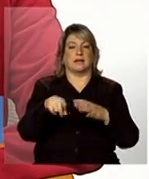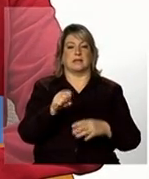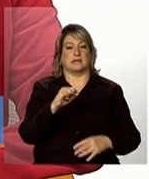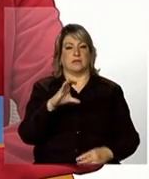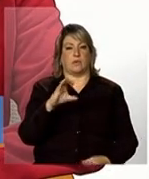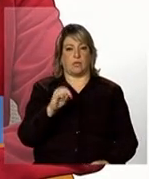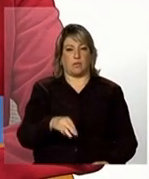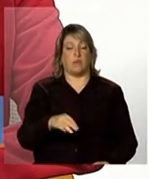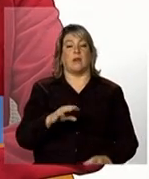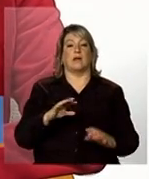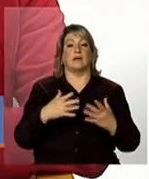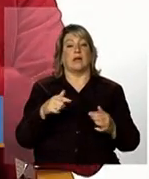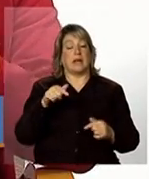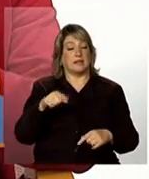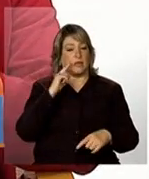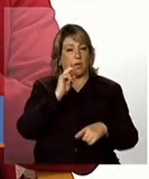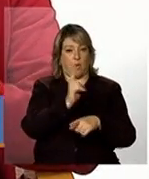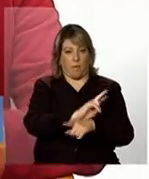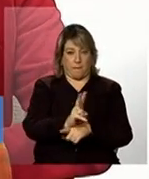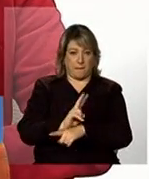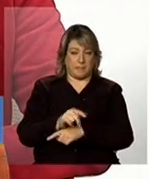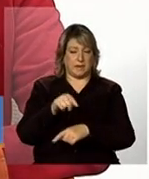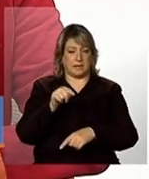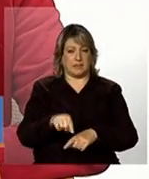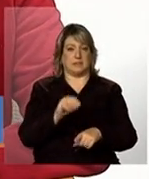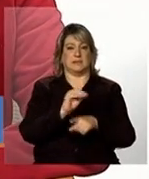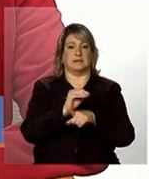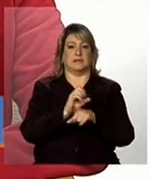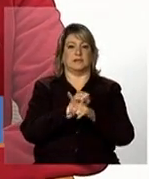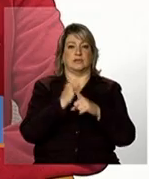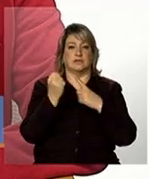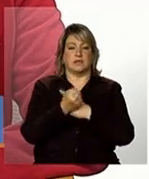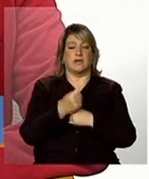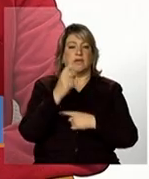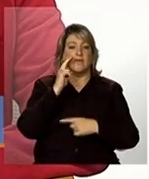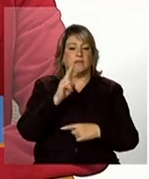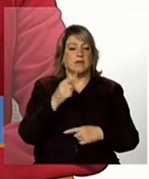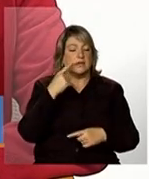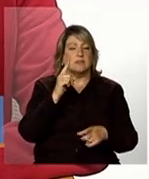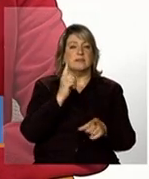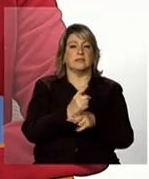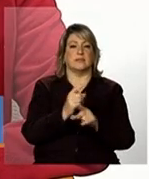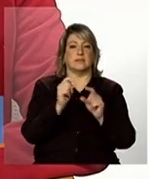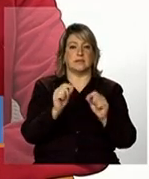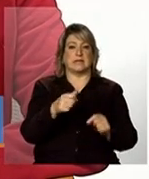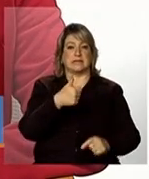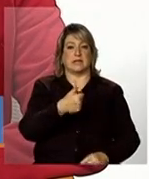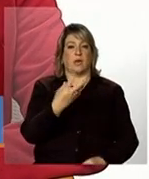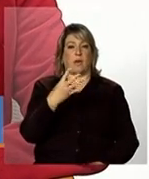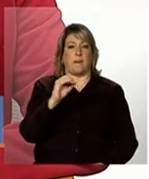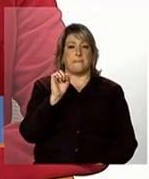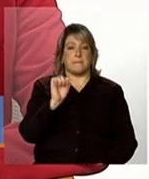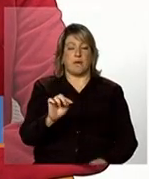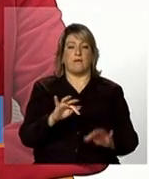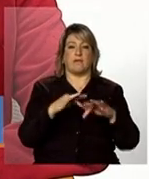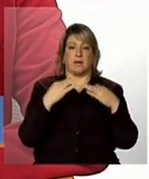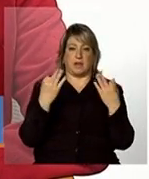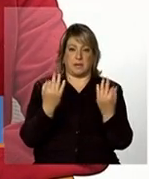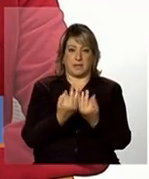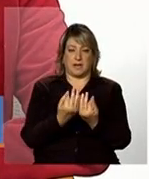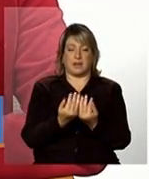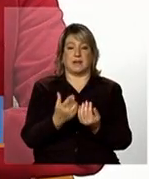acompanhamento da assistência social o registro deles de acompanhamento identificava que 140 mil famílias em descumprimento de